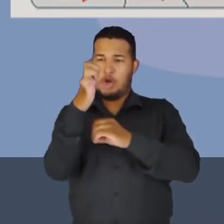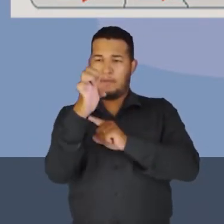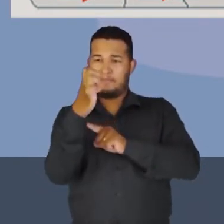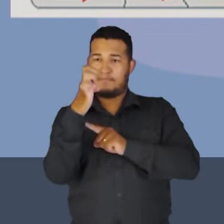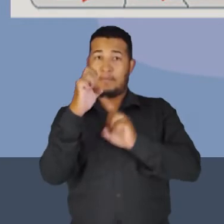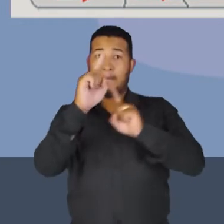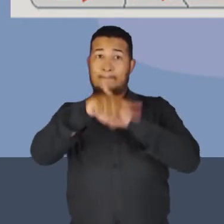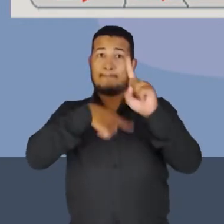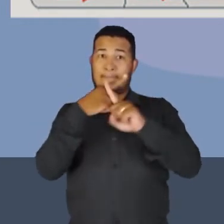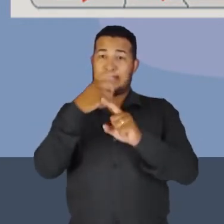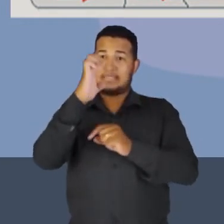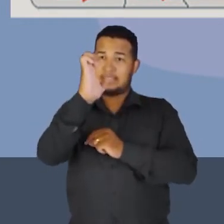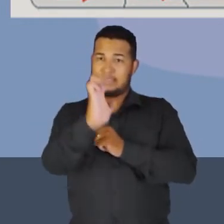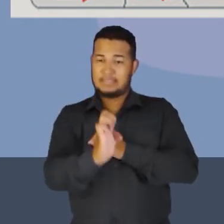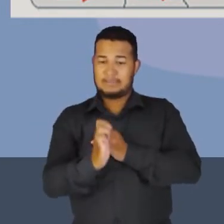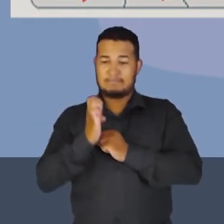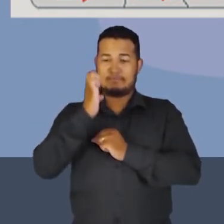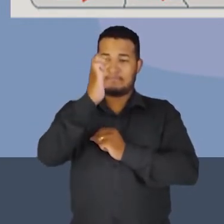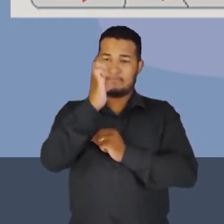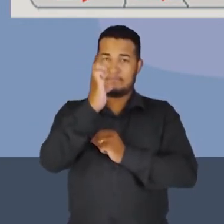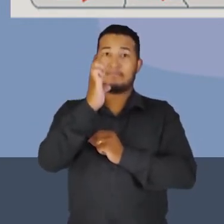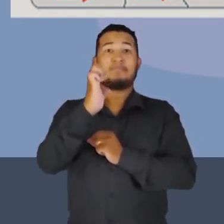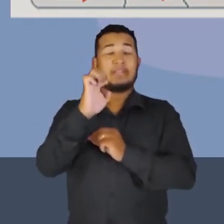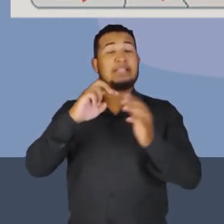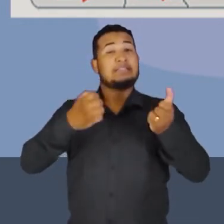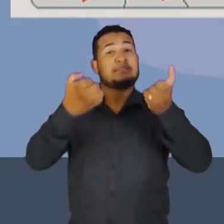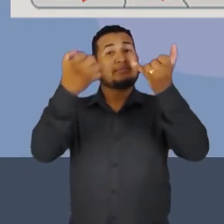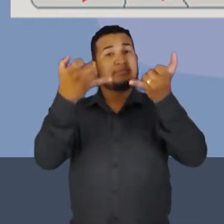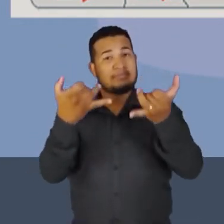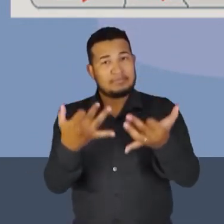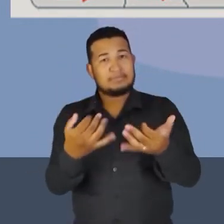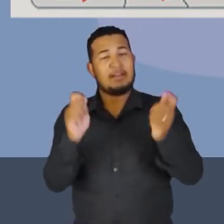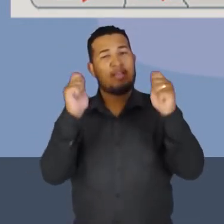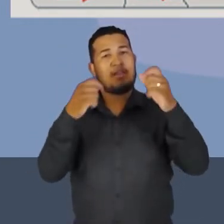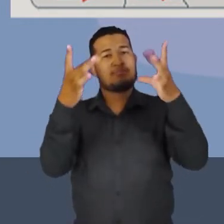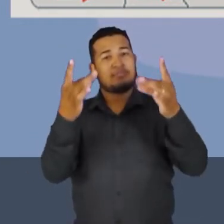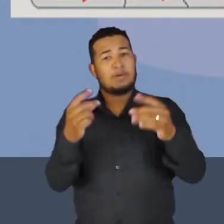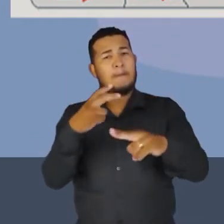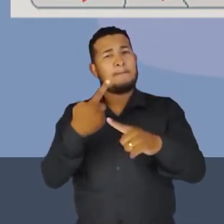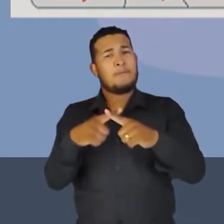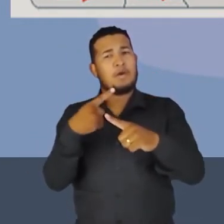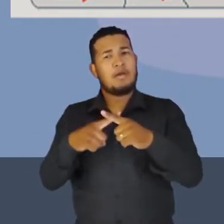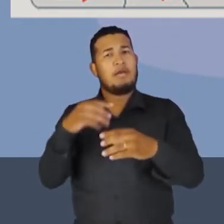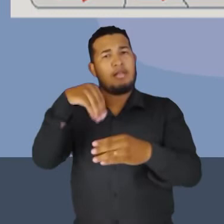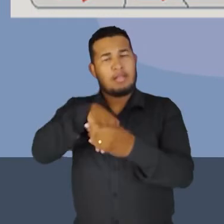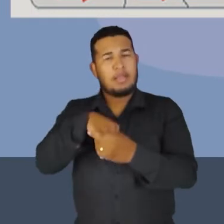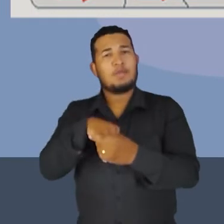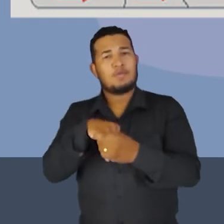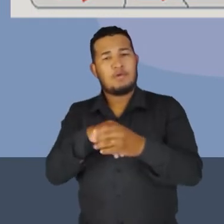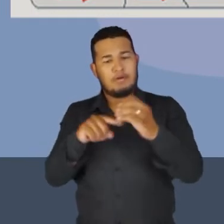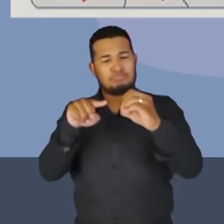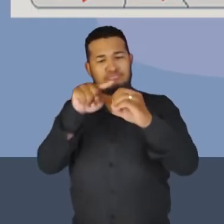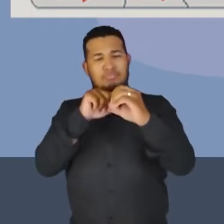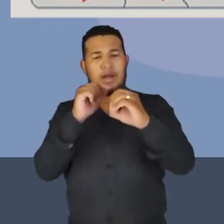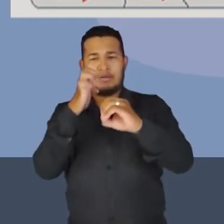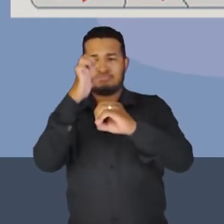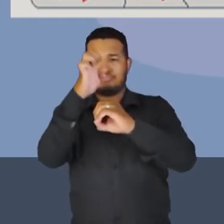translação, explica por que surge no átomo esse dito campo